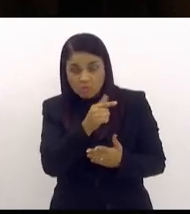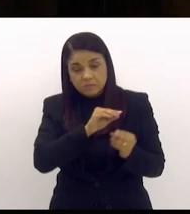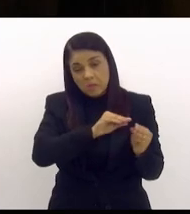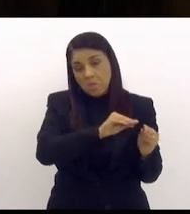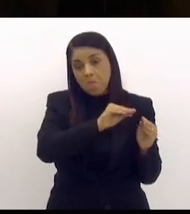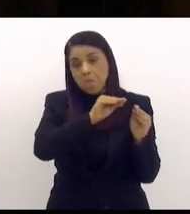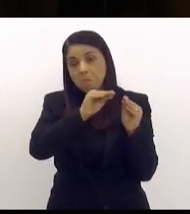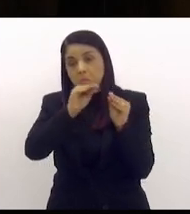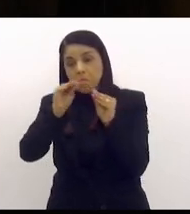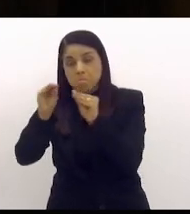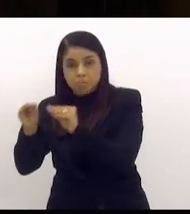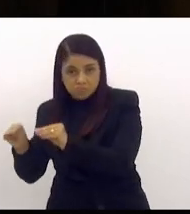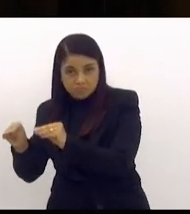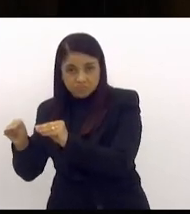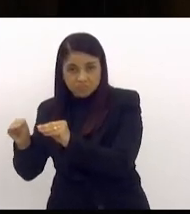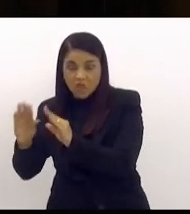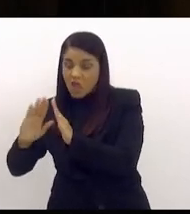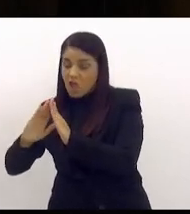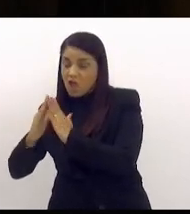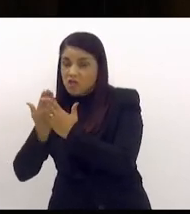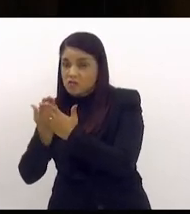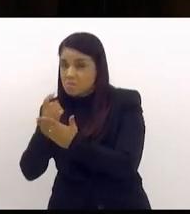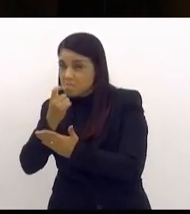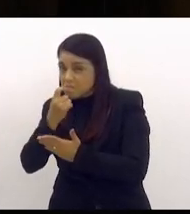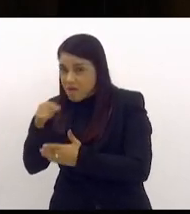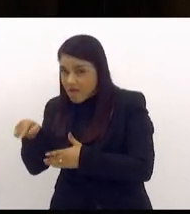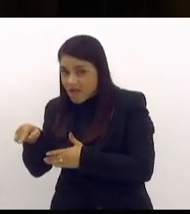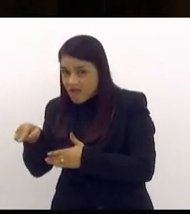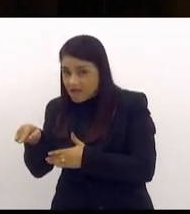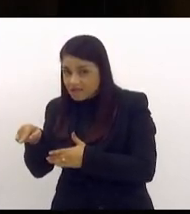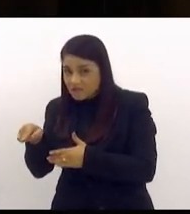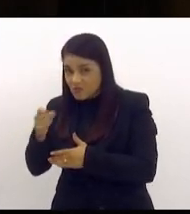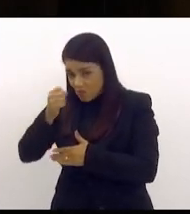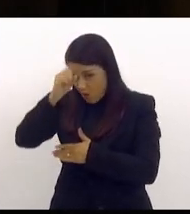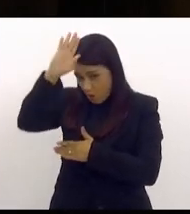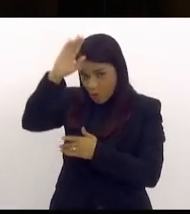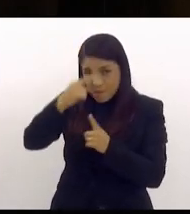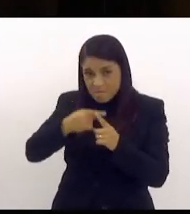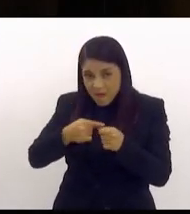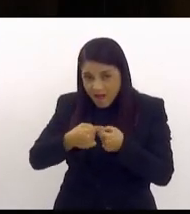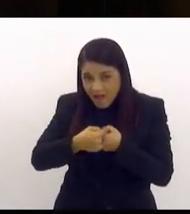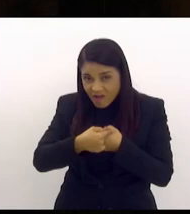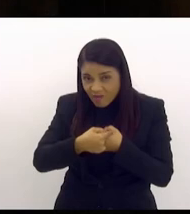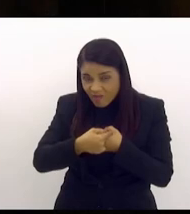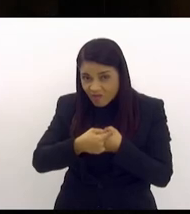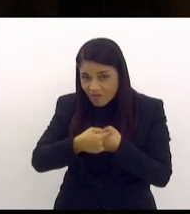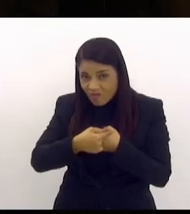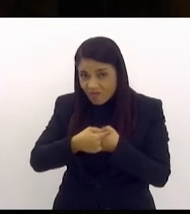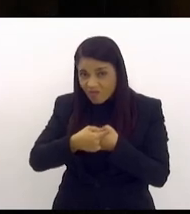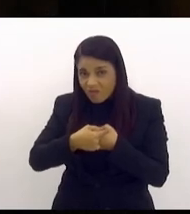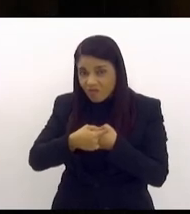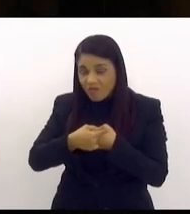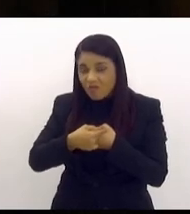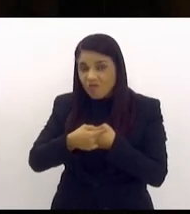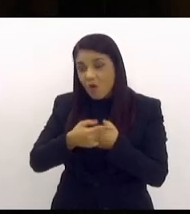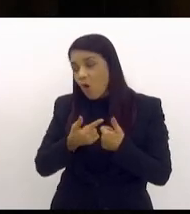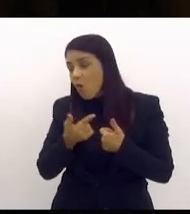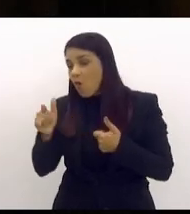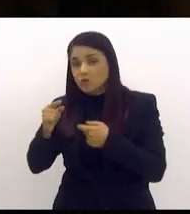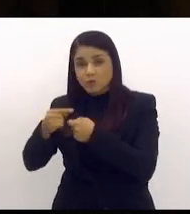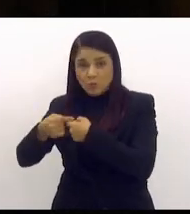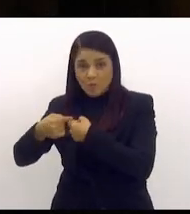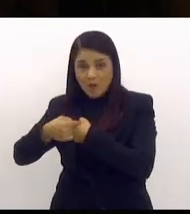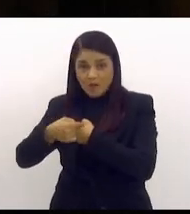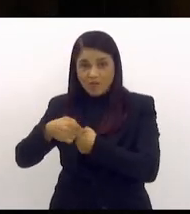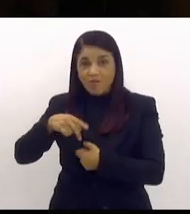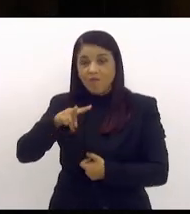para a escola mais próxima do bairro Roma que fica no bairro Vila